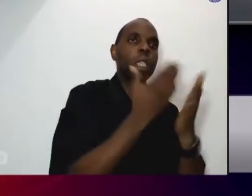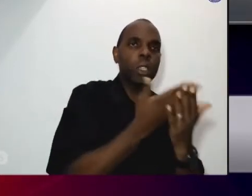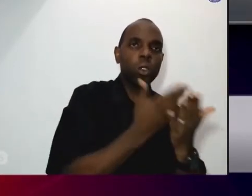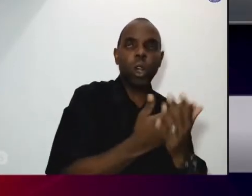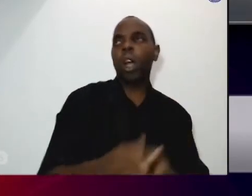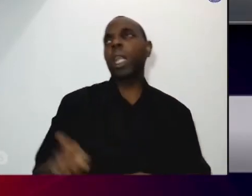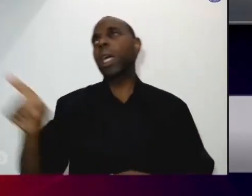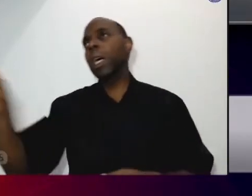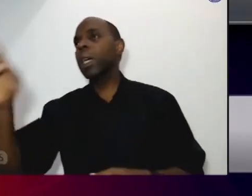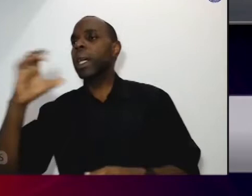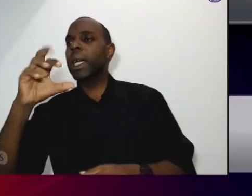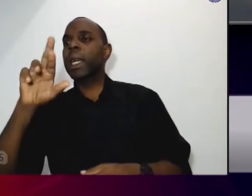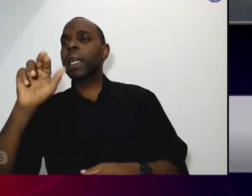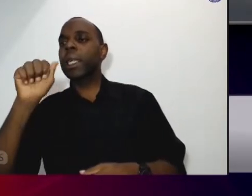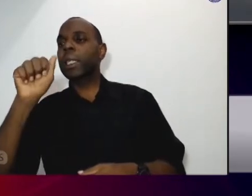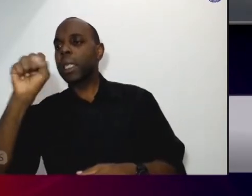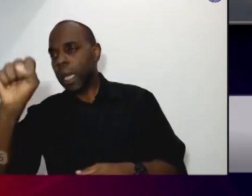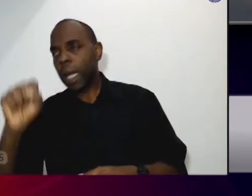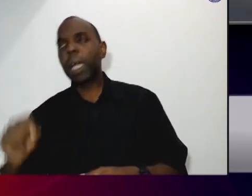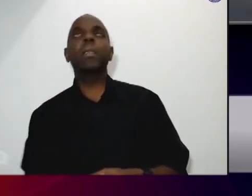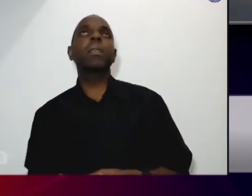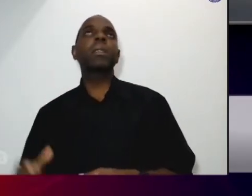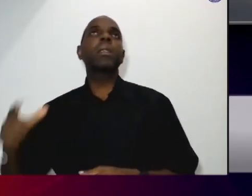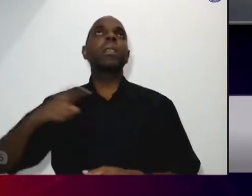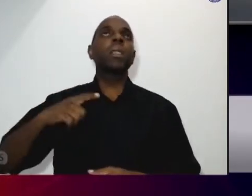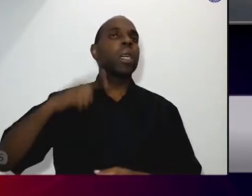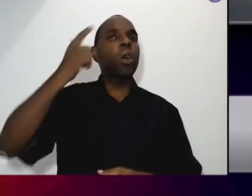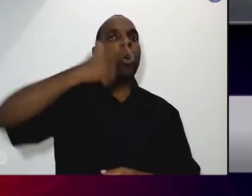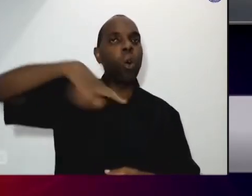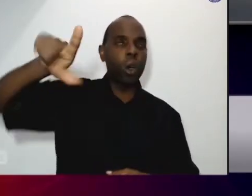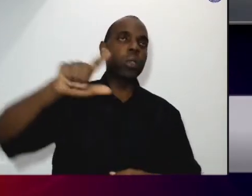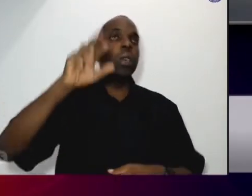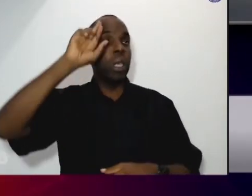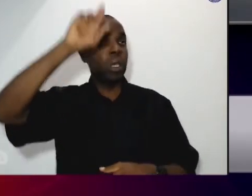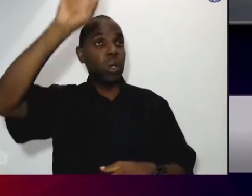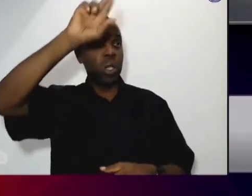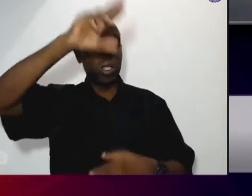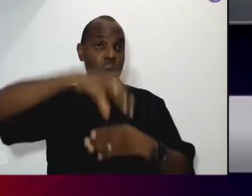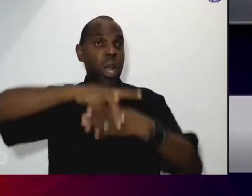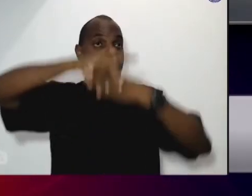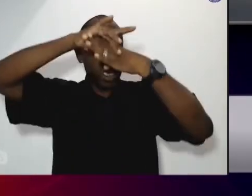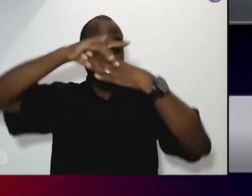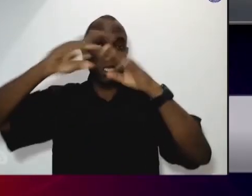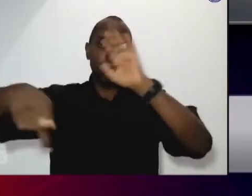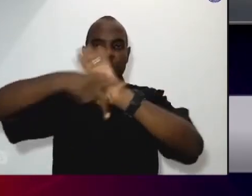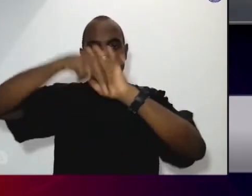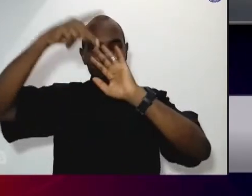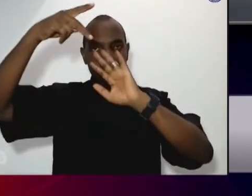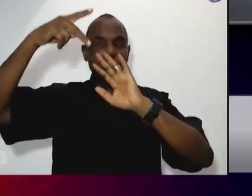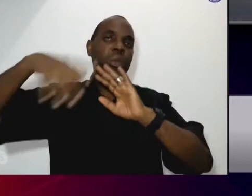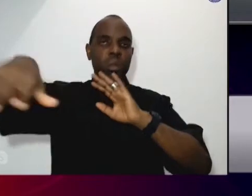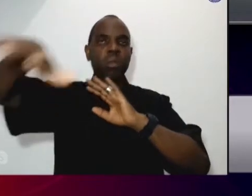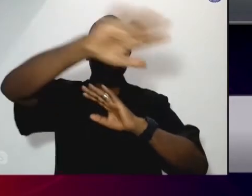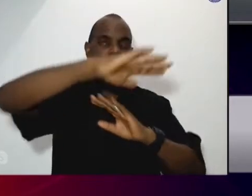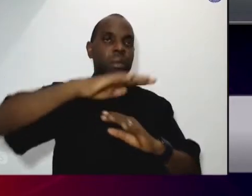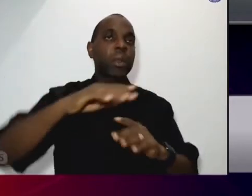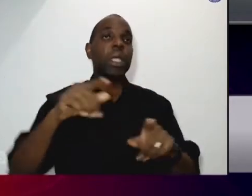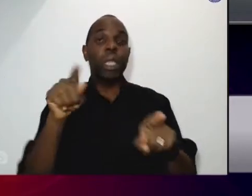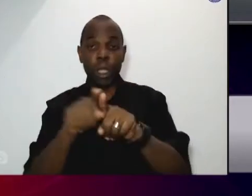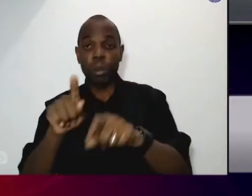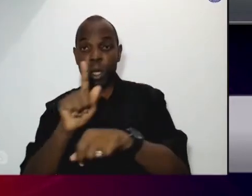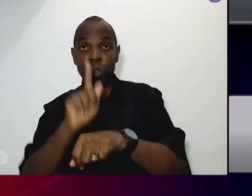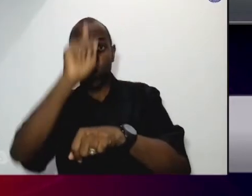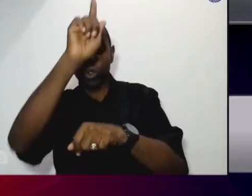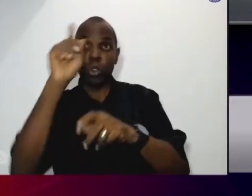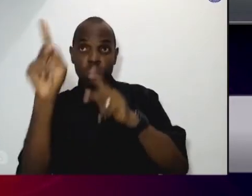gente reúne o pessoal os líderes do bairro da comunidade e os gestores públicos para estar ali junto com a gente para a